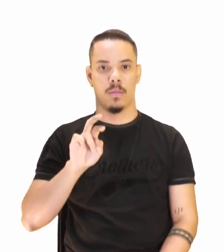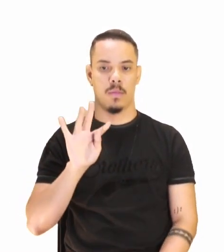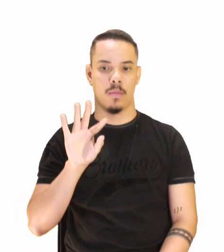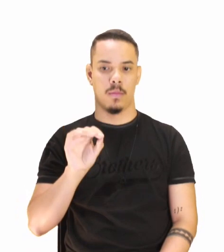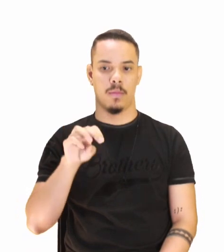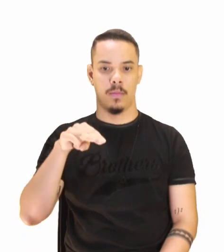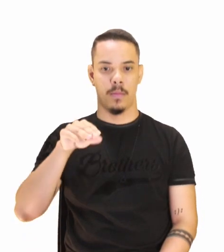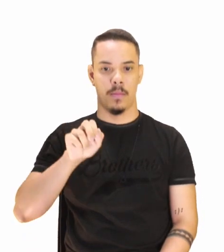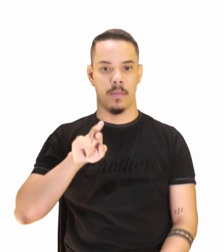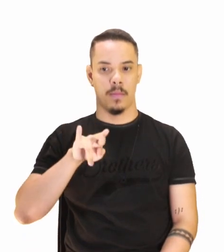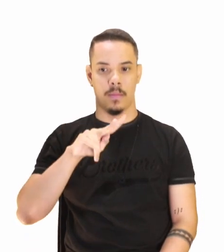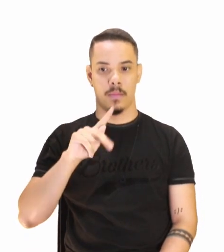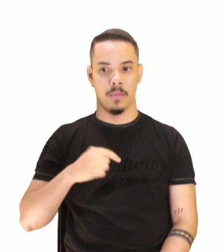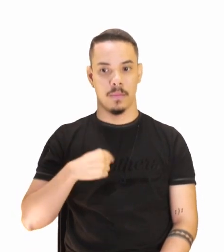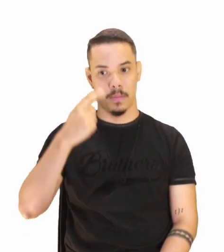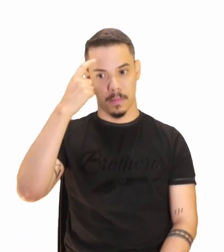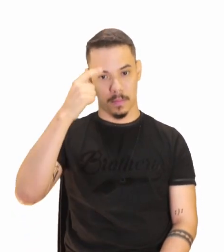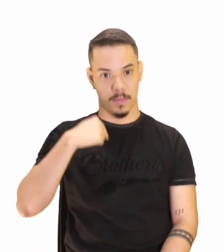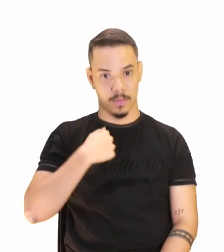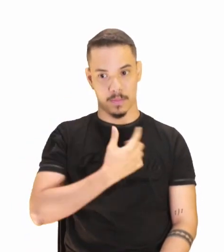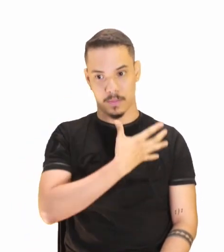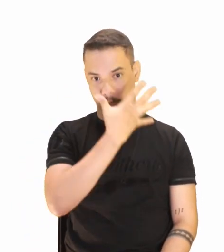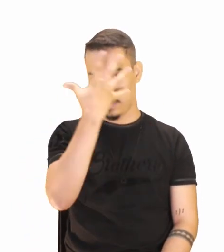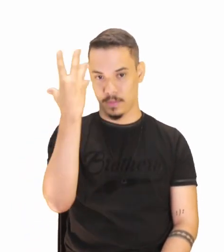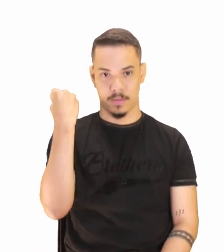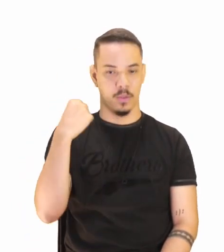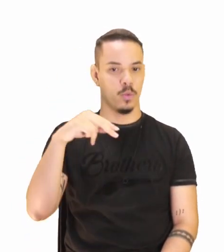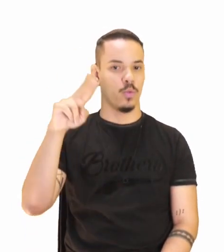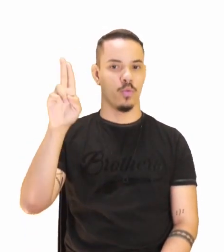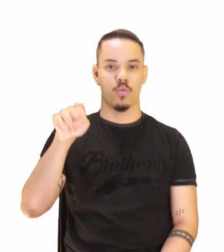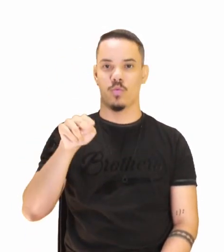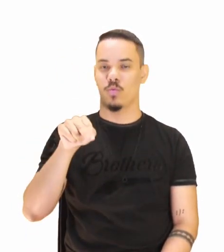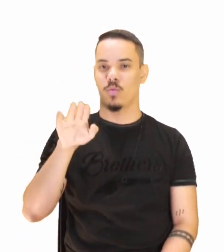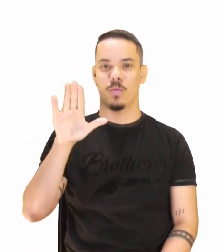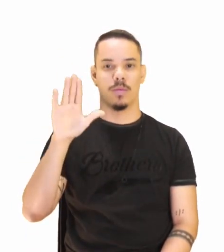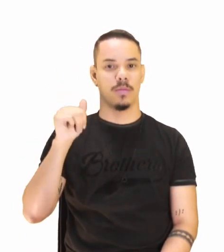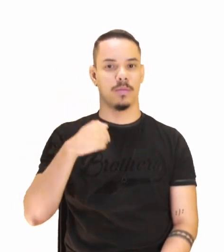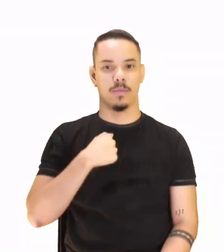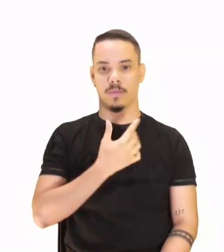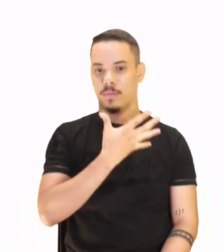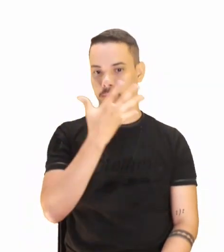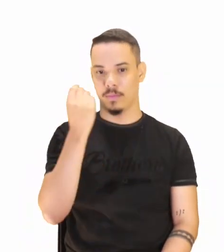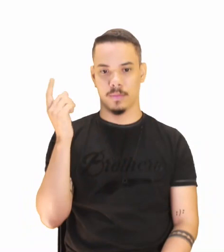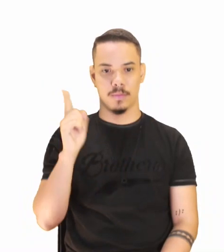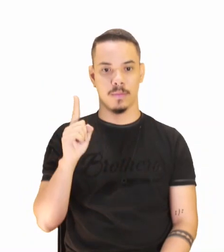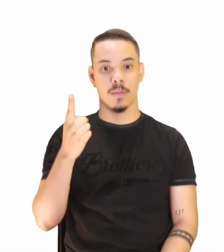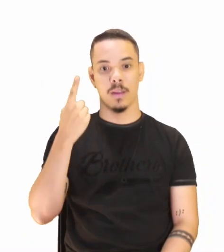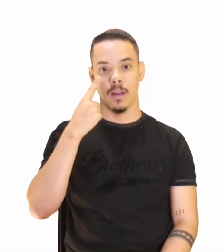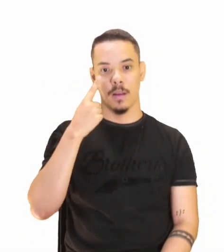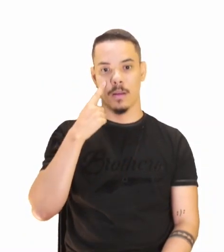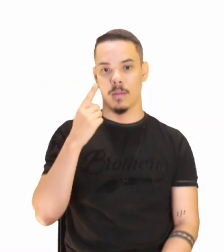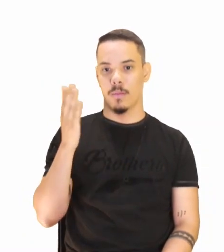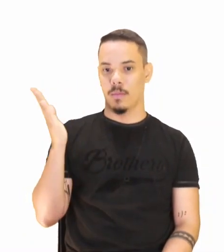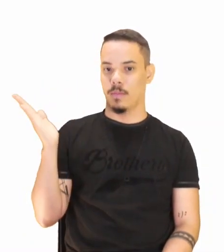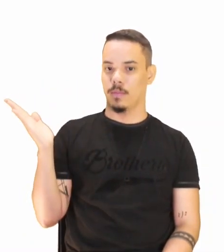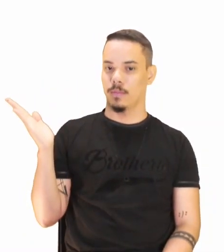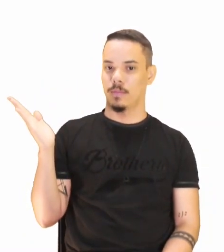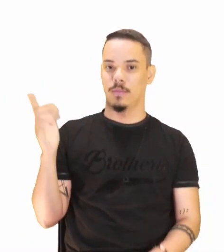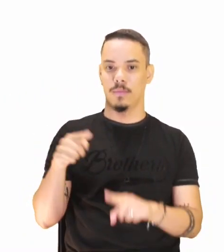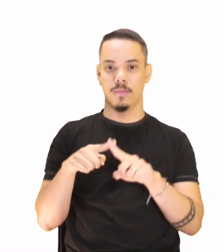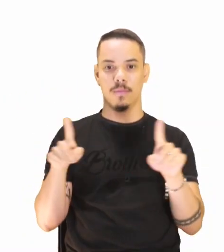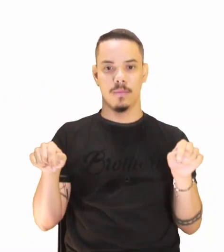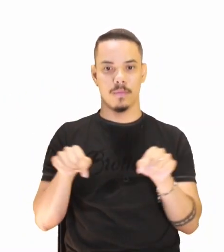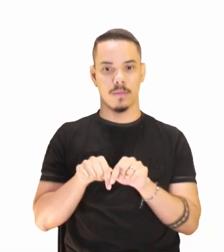Pensou que eu tinha esquecido? Nunca no Brasil, né? Olha só a turminha